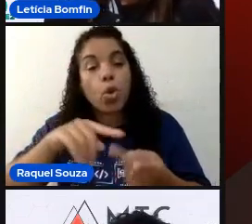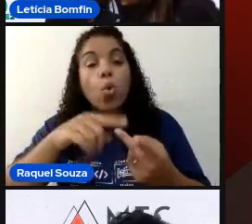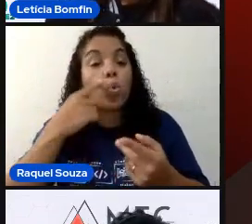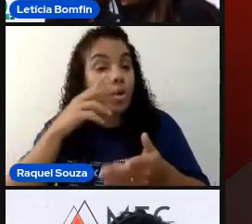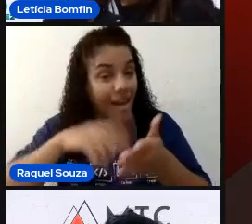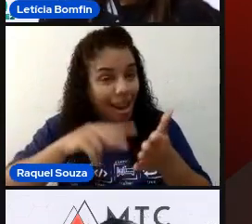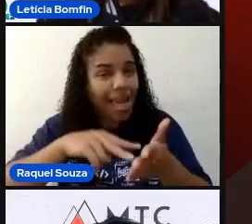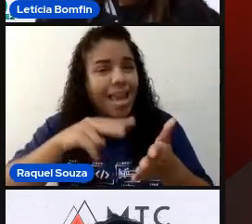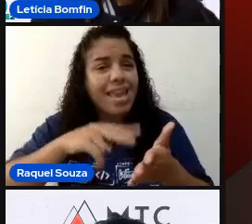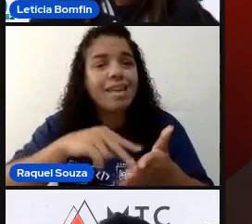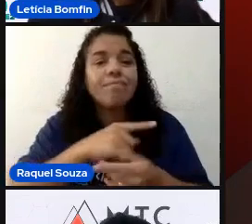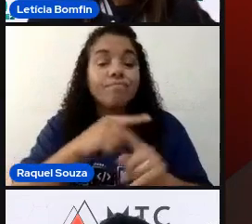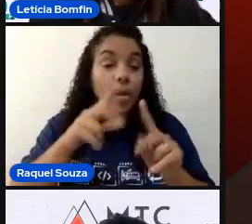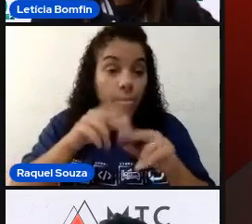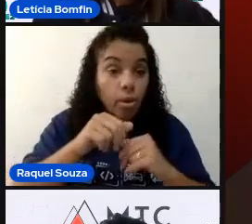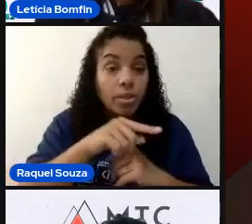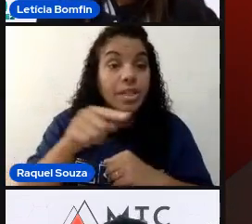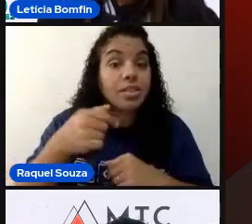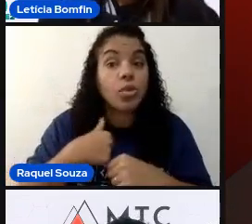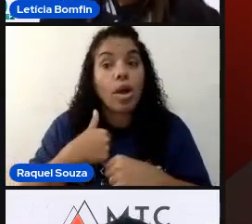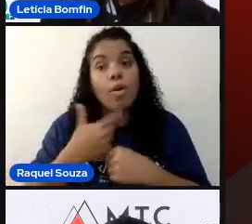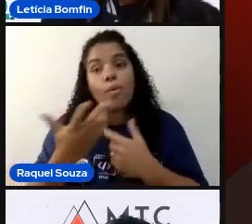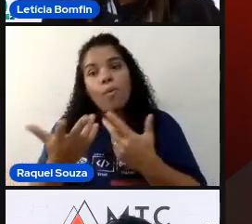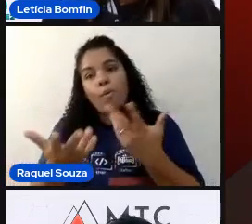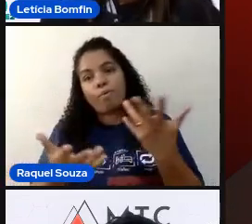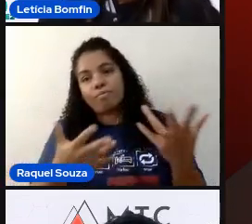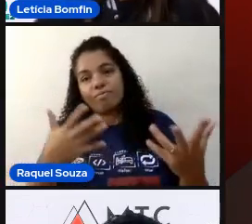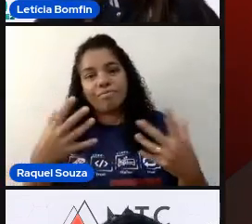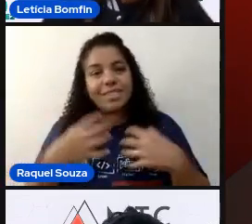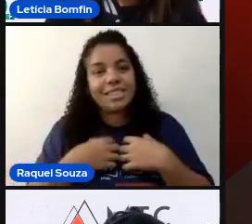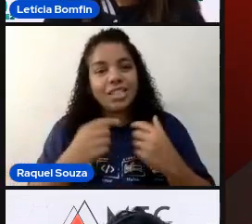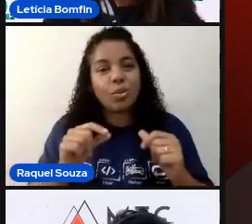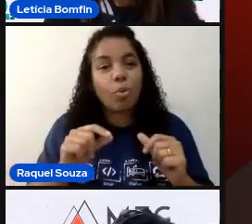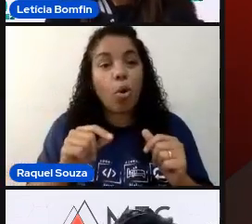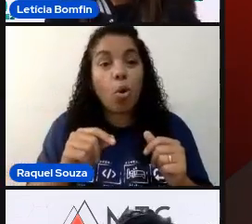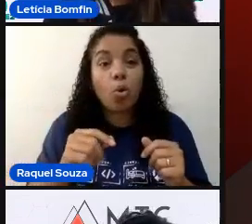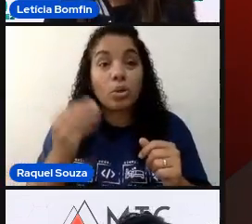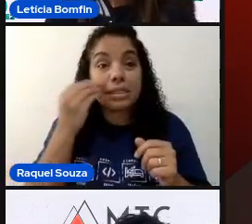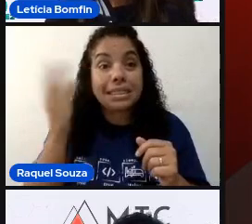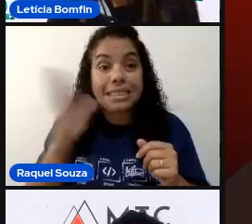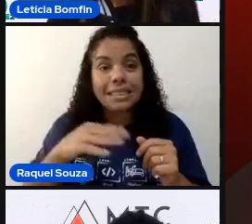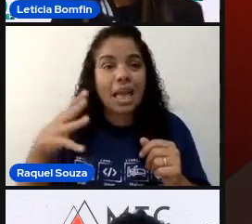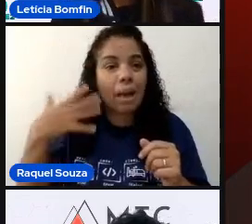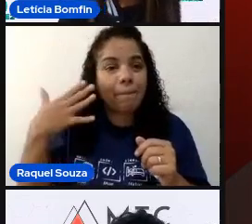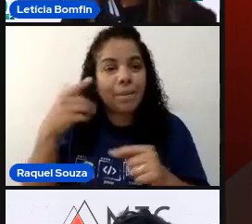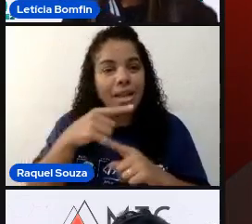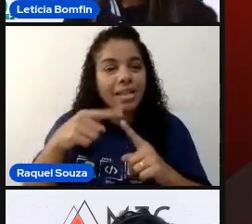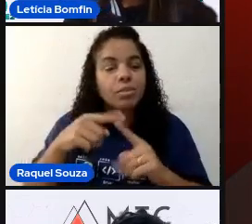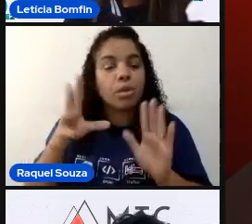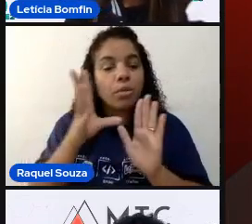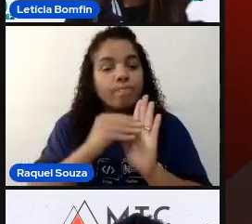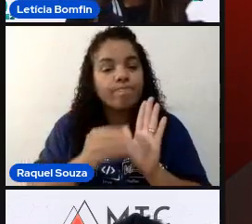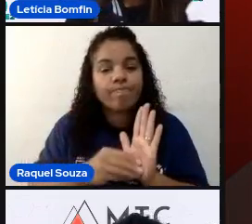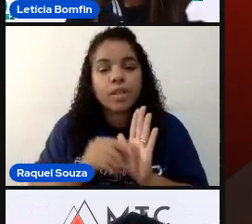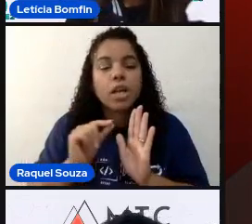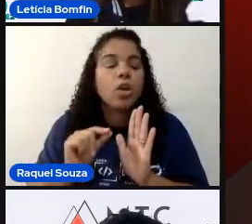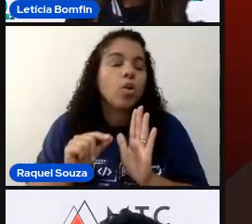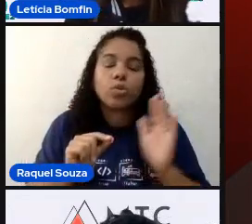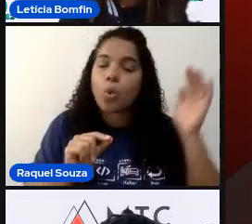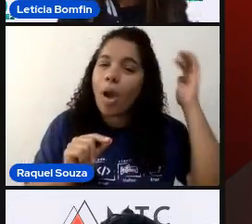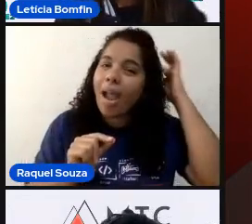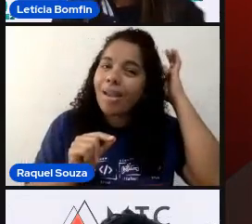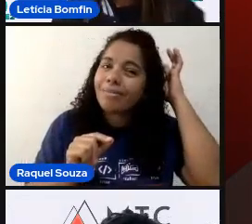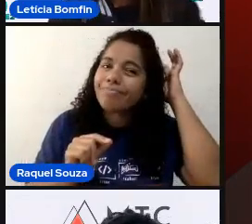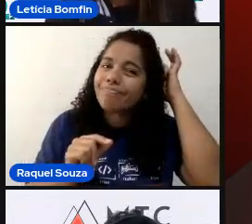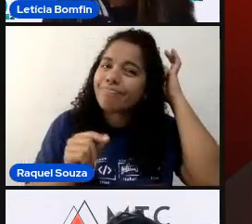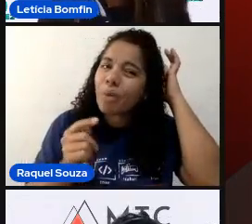Assim, por isso até que eu me senti tentado a trazer essa palestra, porque o conteúdo é bem escasso